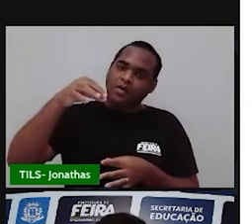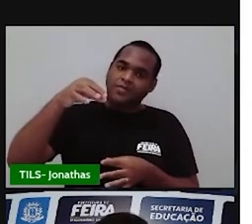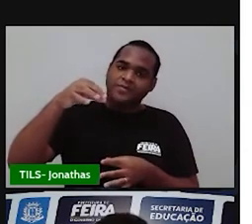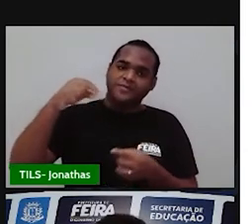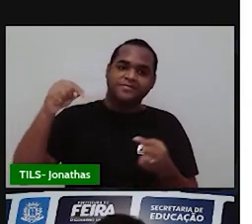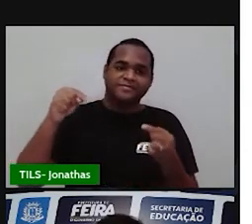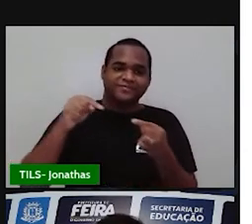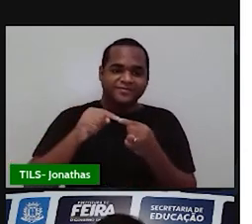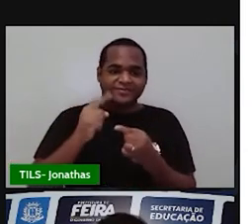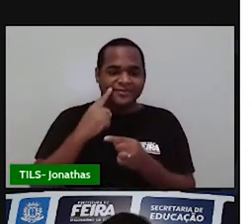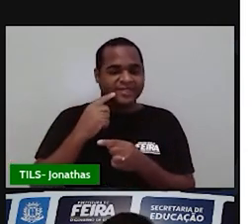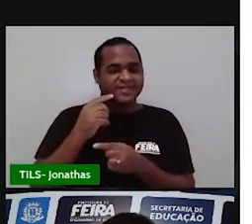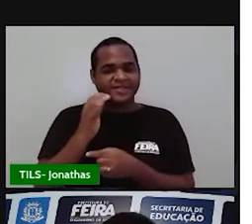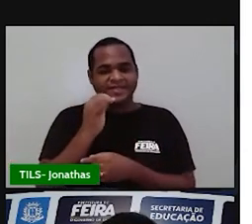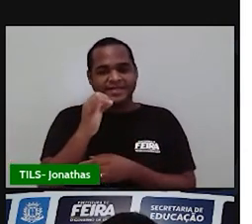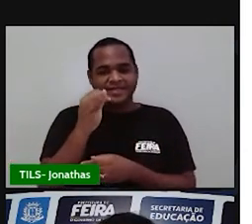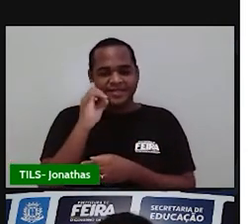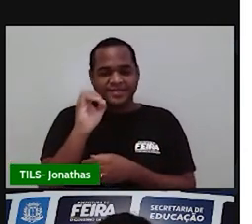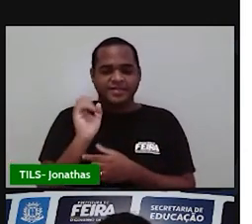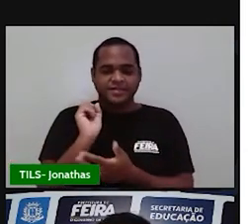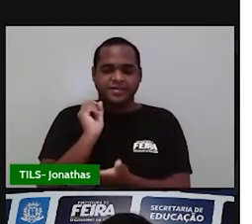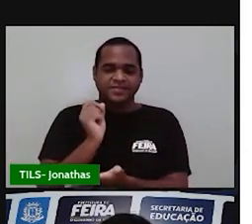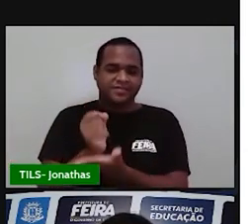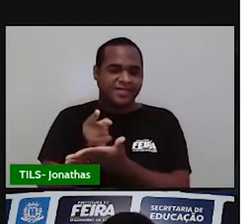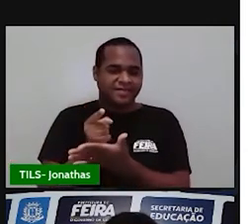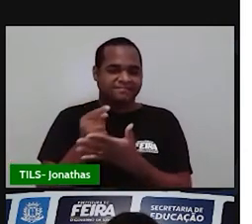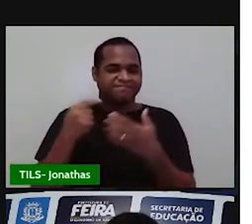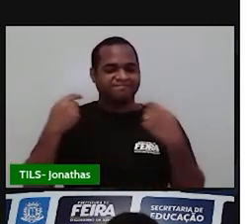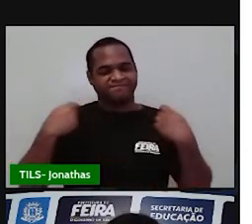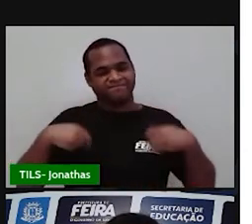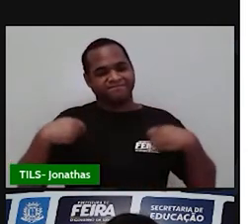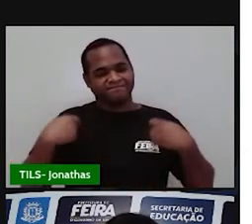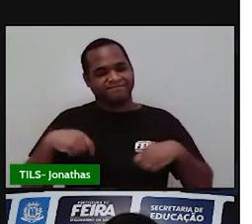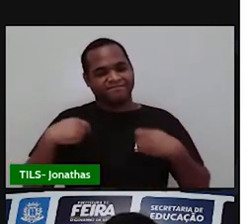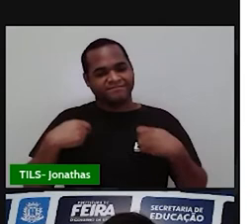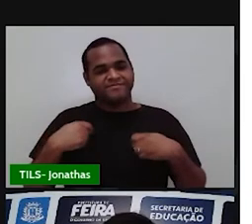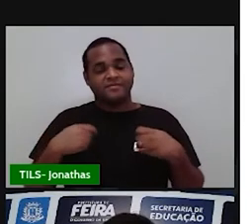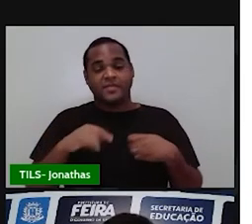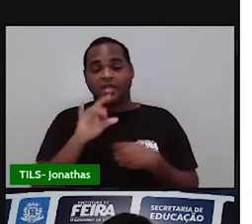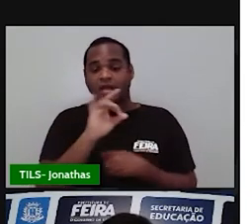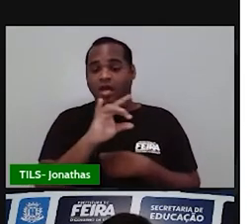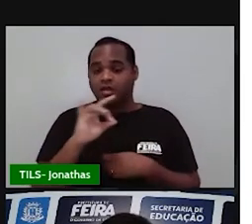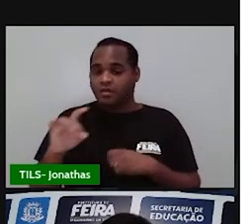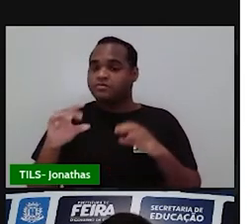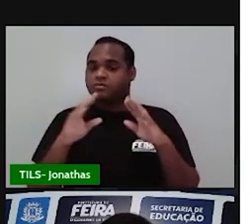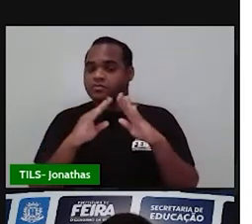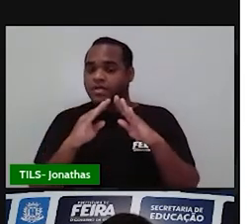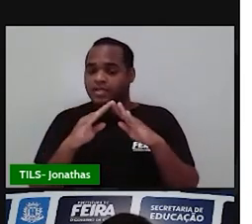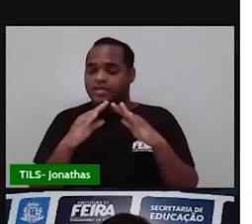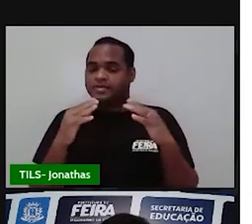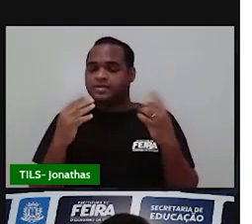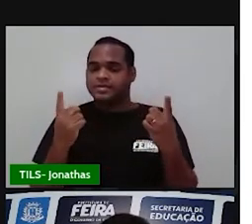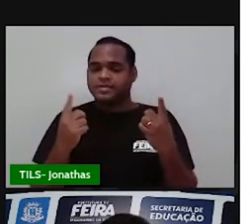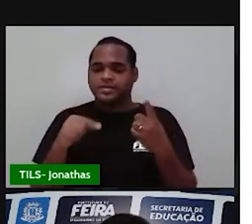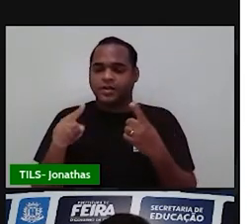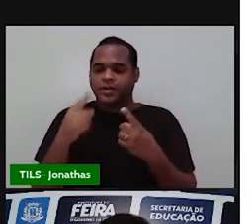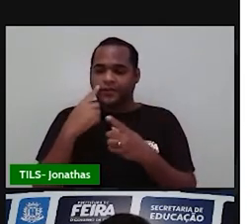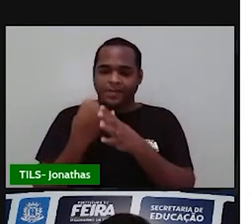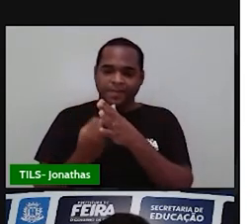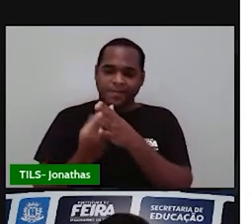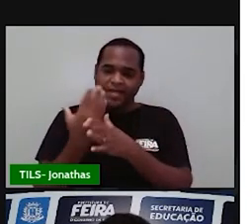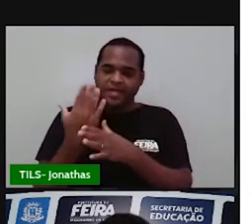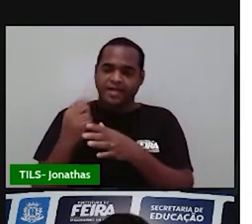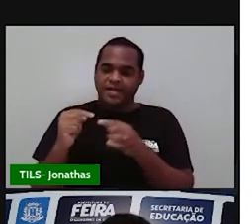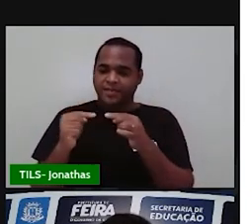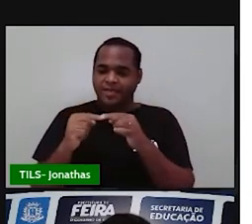fatura, um boletozinho, né? Que é um papelzinho que chega em nossas casas, onde vai aparecer ali um